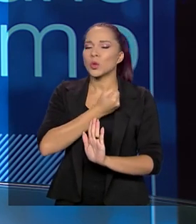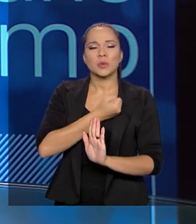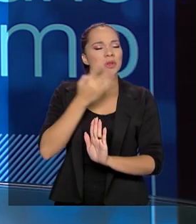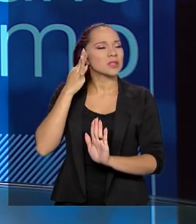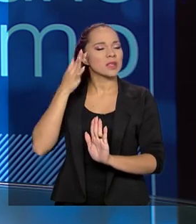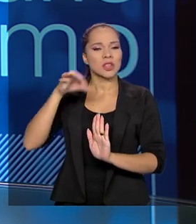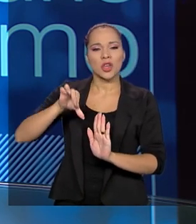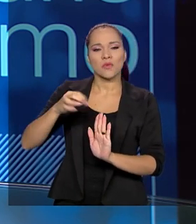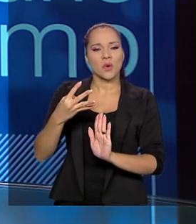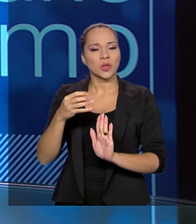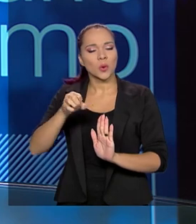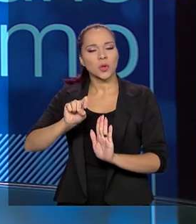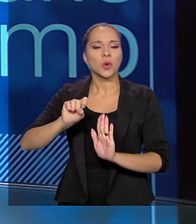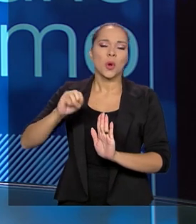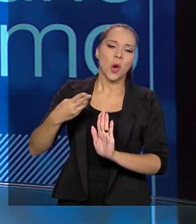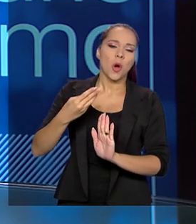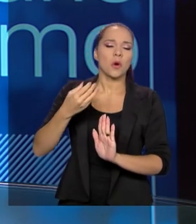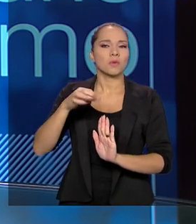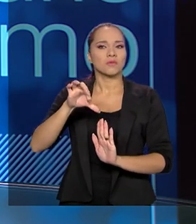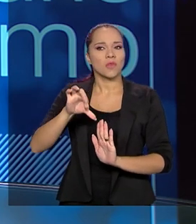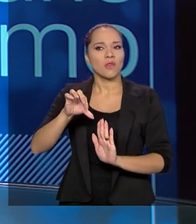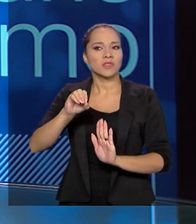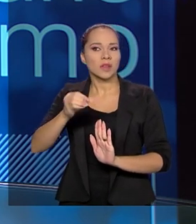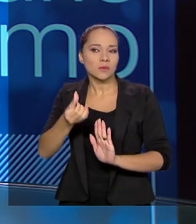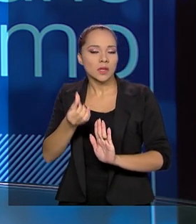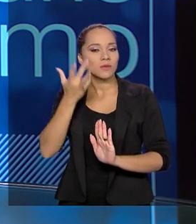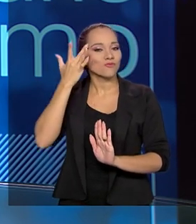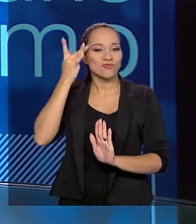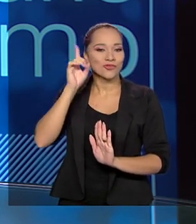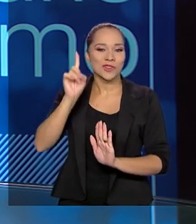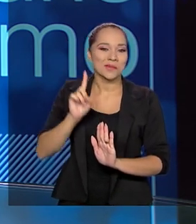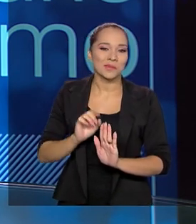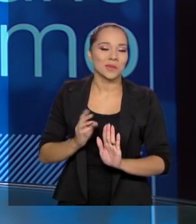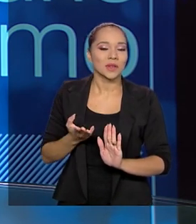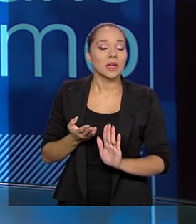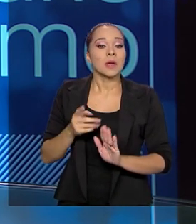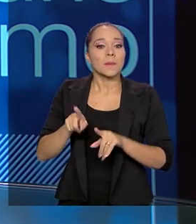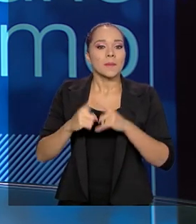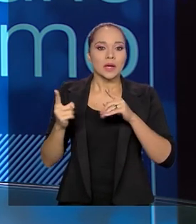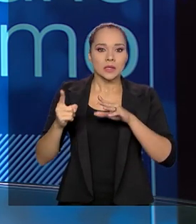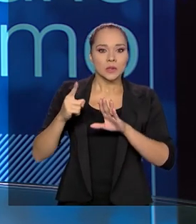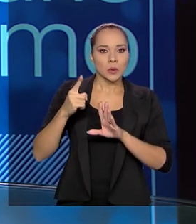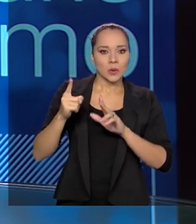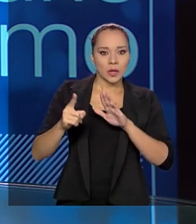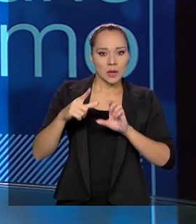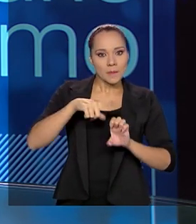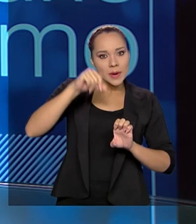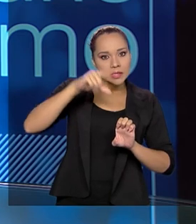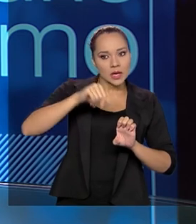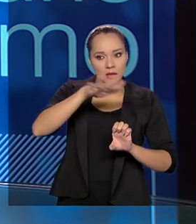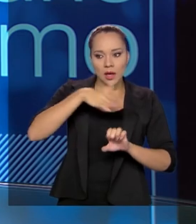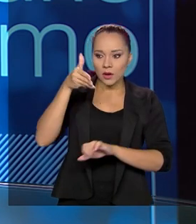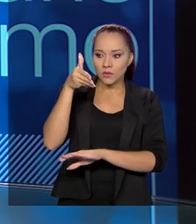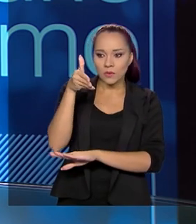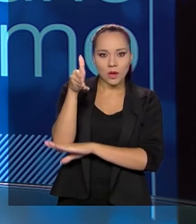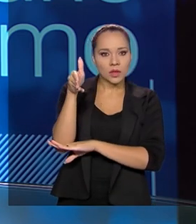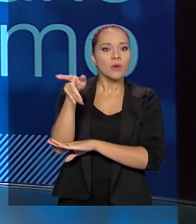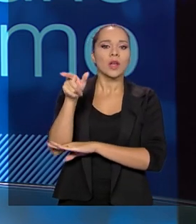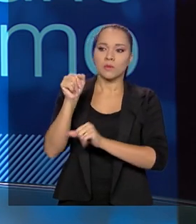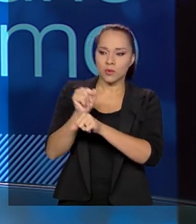948 ou a 907, enfim, que o empresário do setor hoteleiro podia honrar a